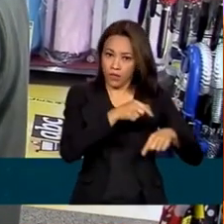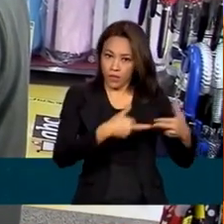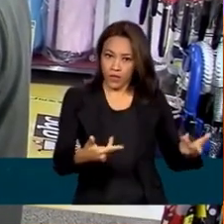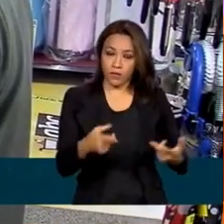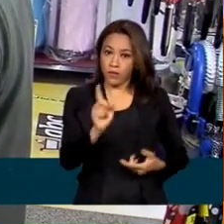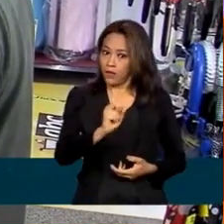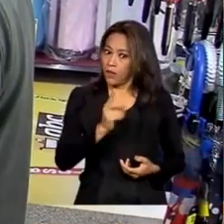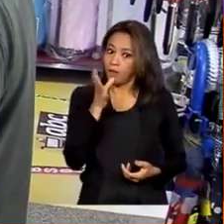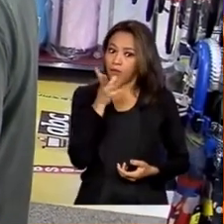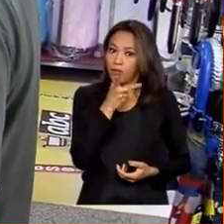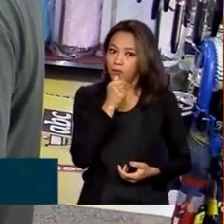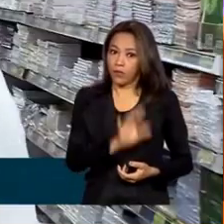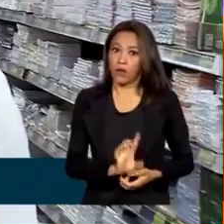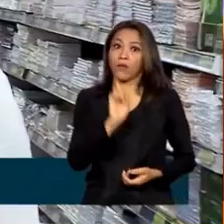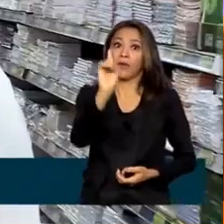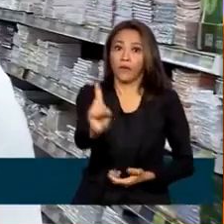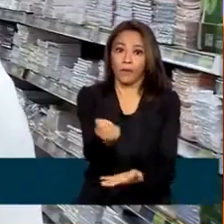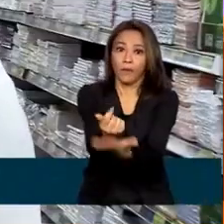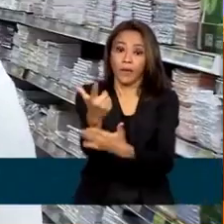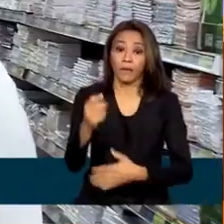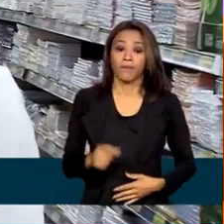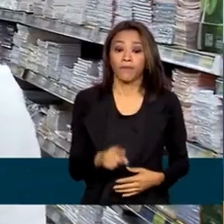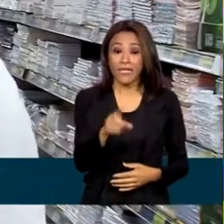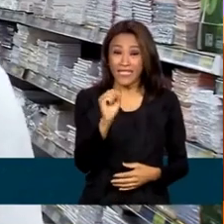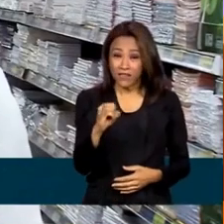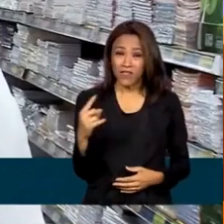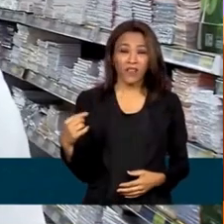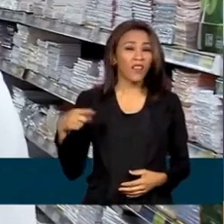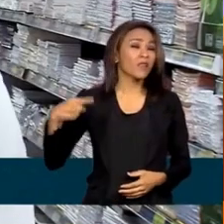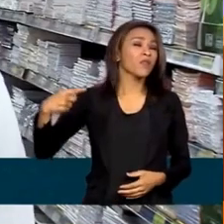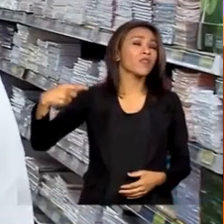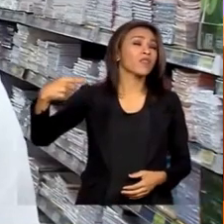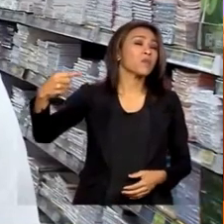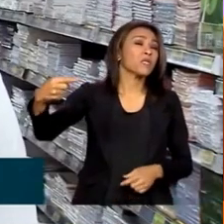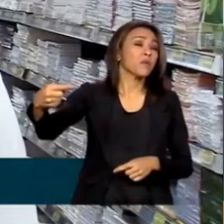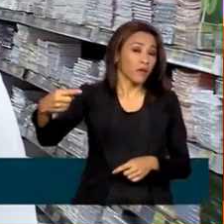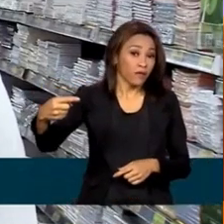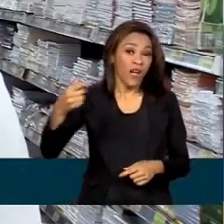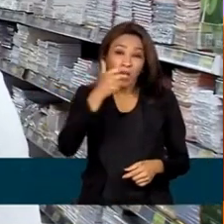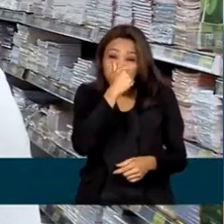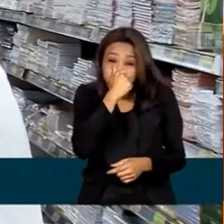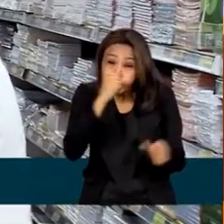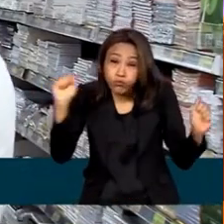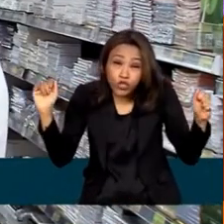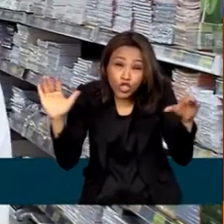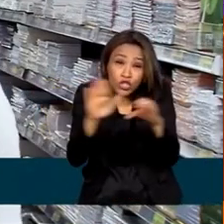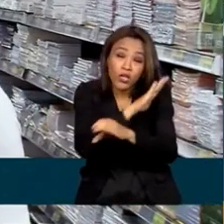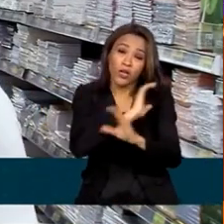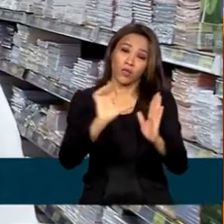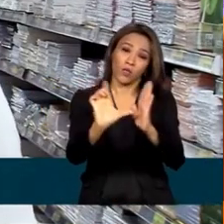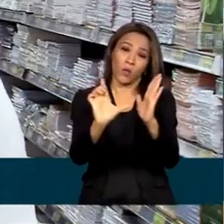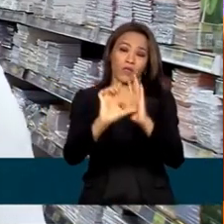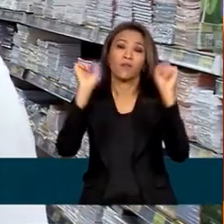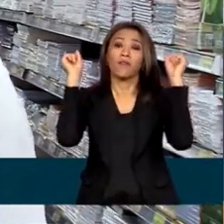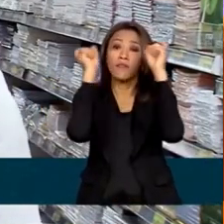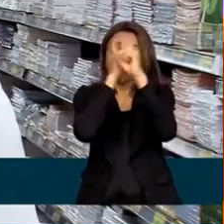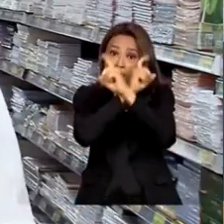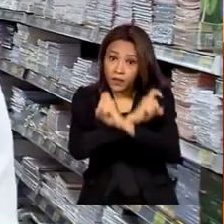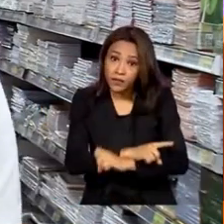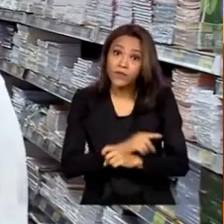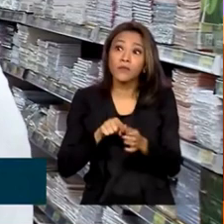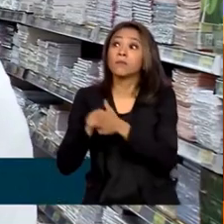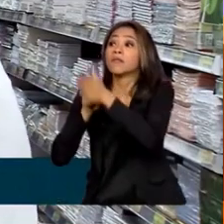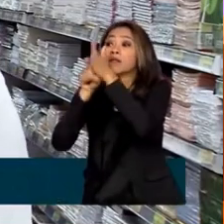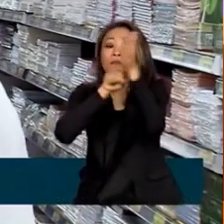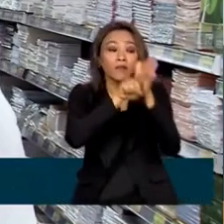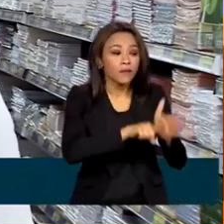demorar para ir às compras. Quanto mais para frente você deixar, mais cheia as lojas vão estar e mais difícil esse trabalho de consulta,